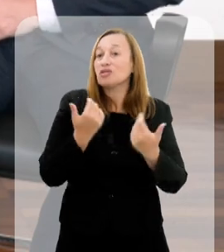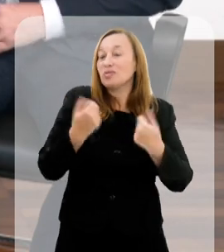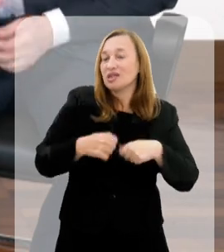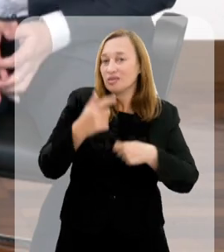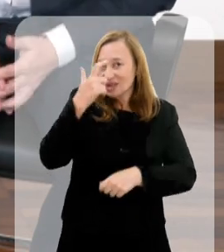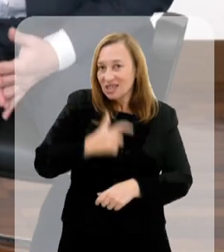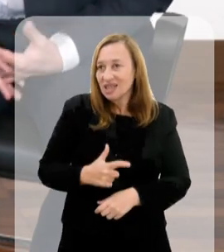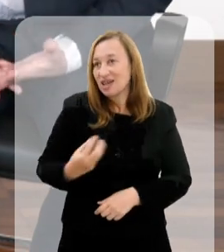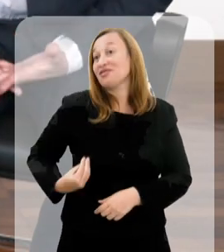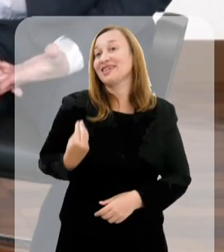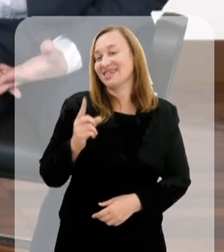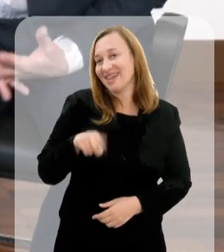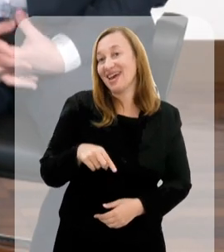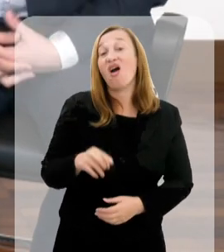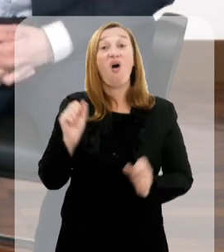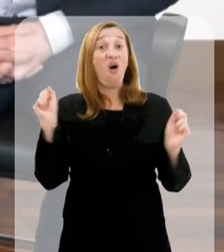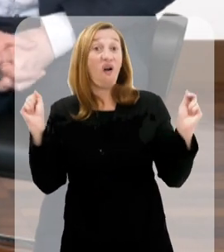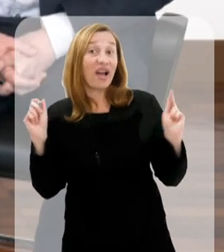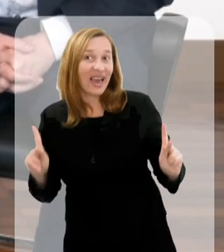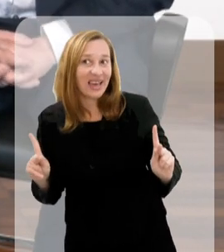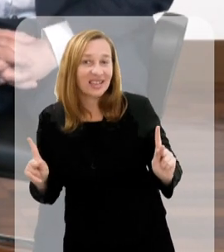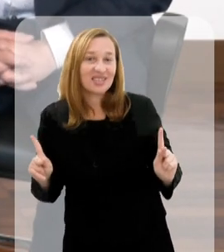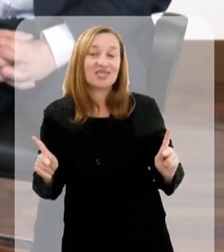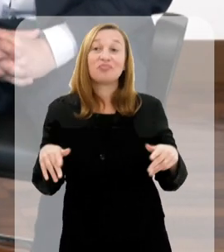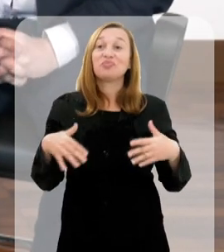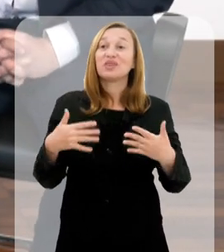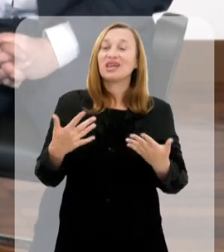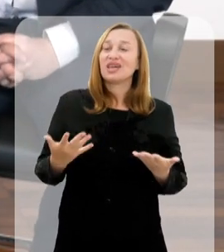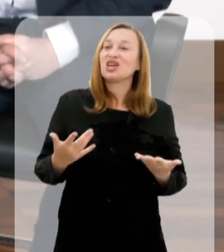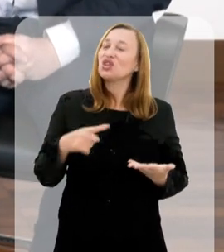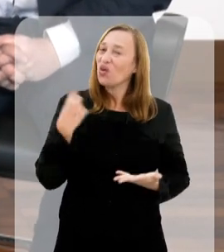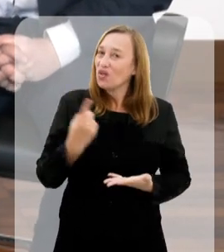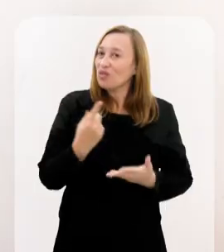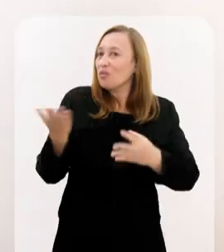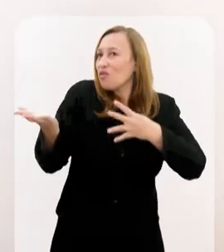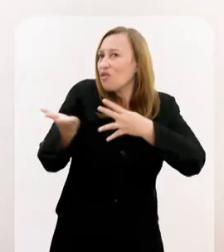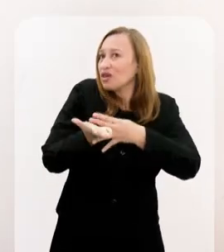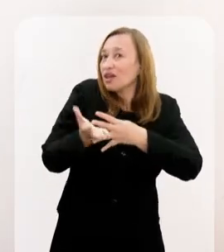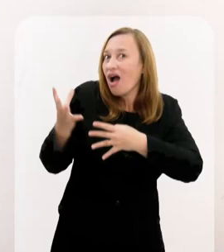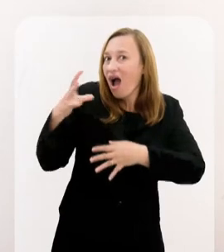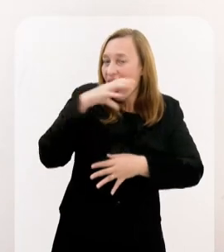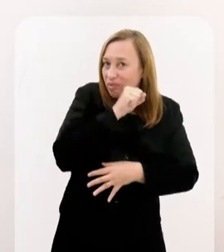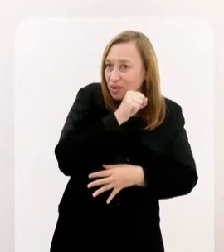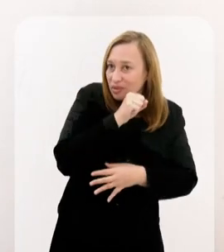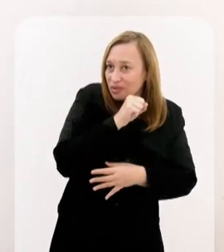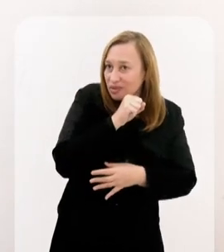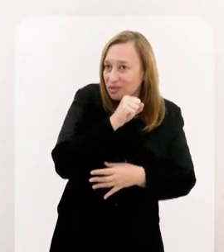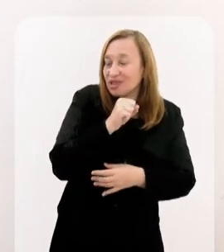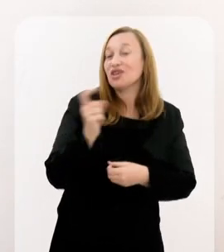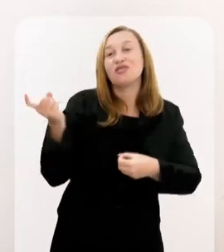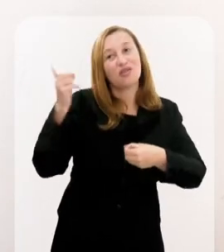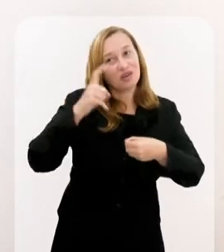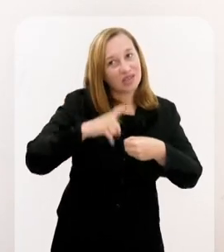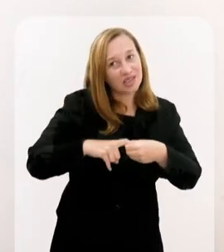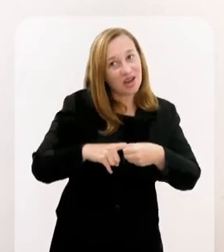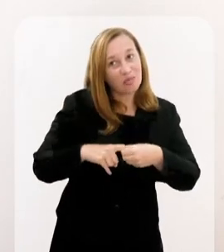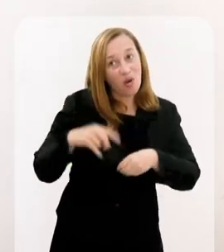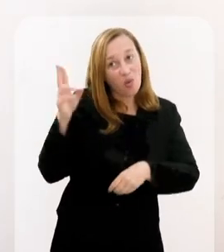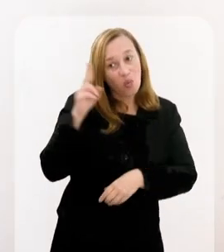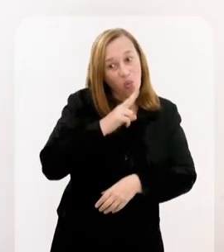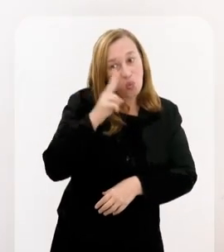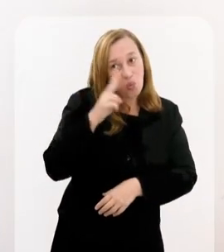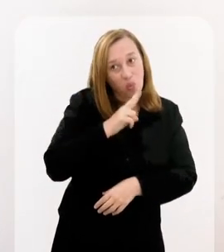assim como a gente precisa ser na vida. Ok. Gente, nós vamos num intervalo bem rapidinho